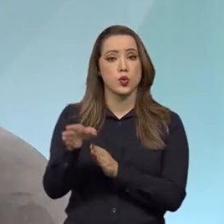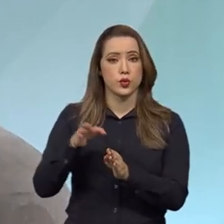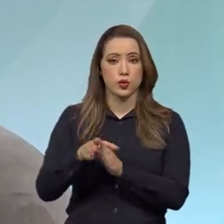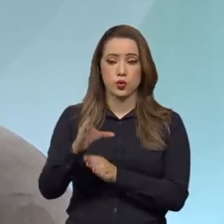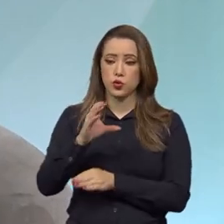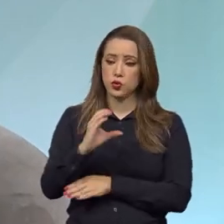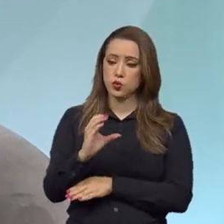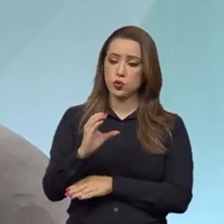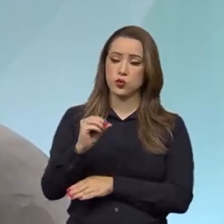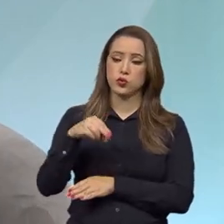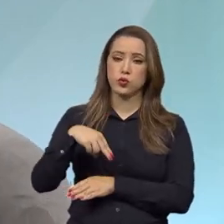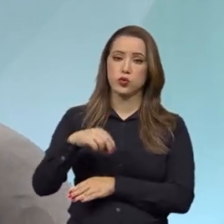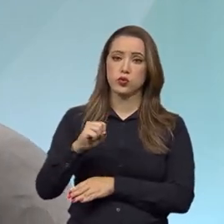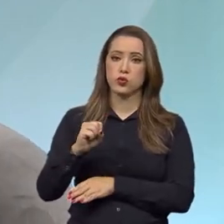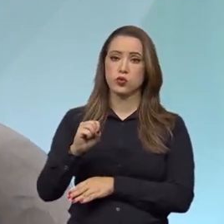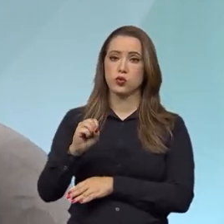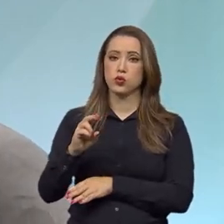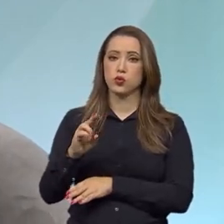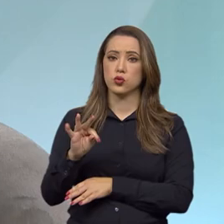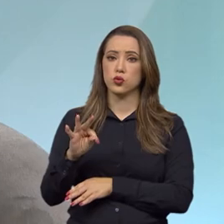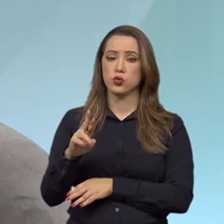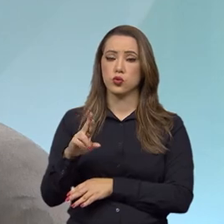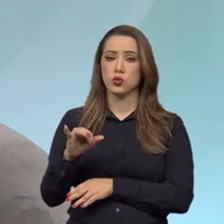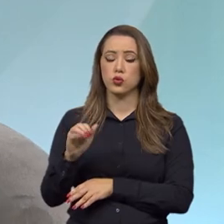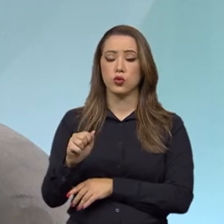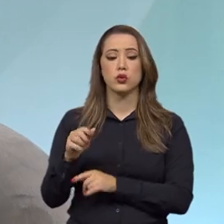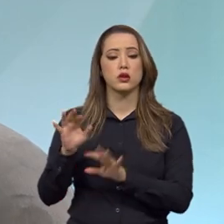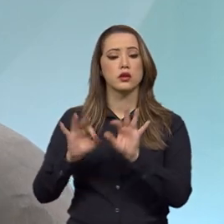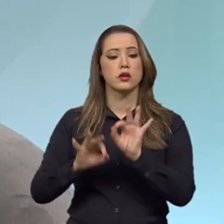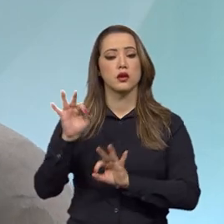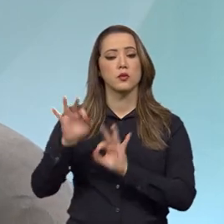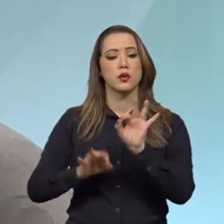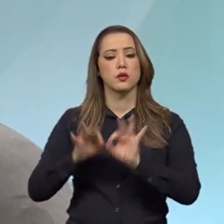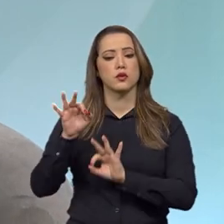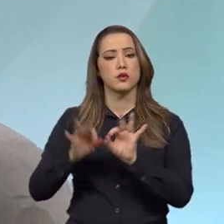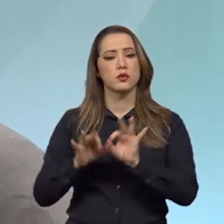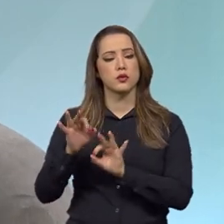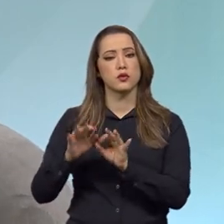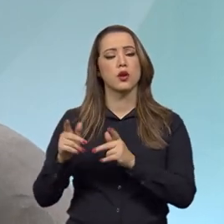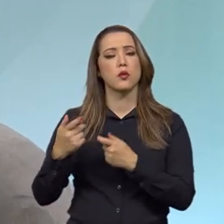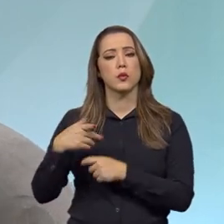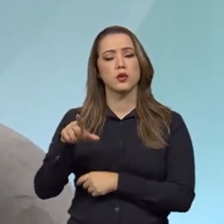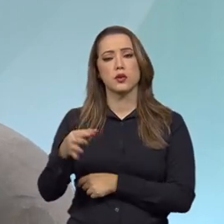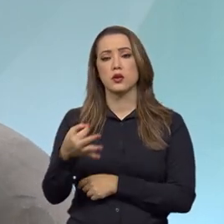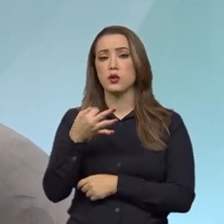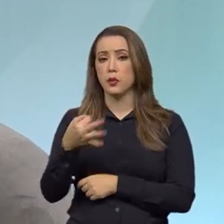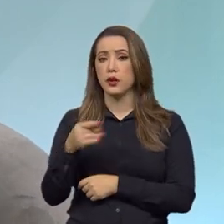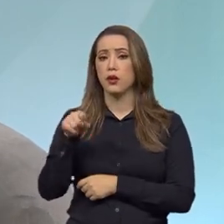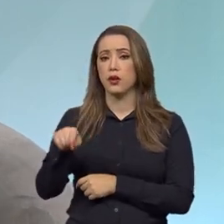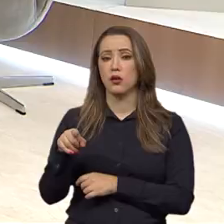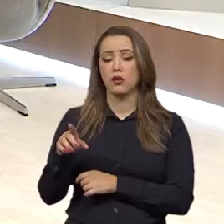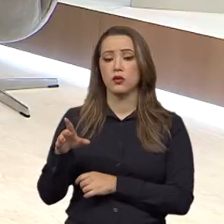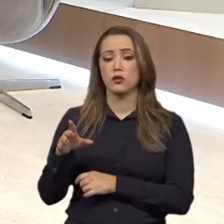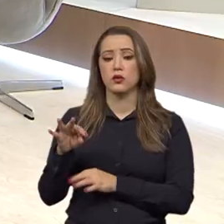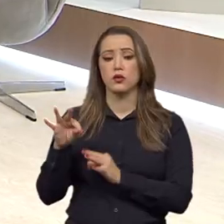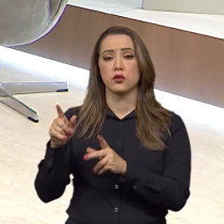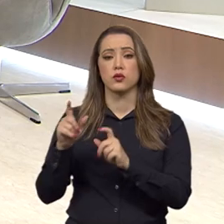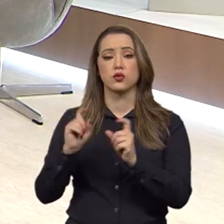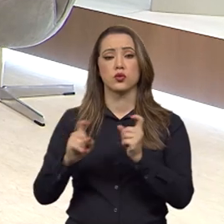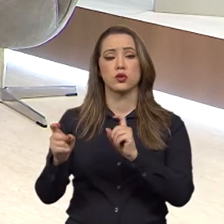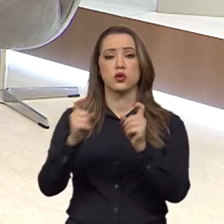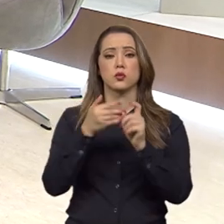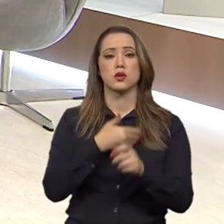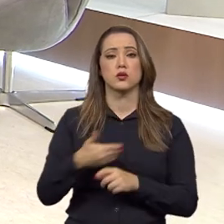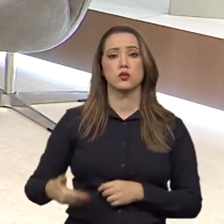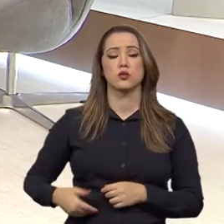elaboram ou instruem os posicionamentos da advocacia, perdão, de toda a administração